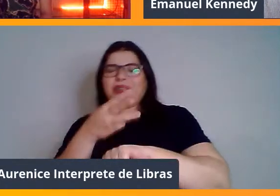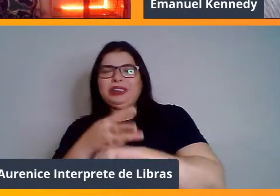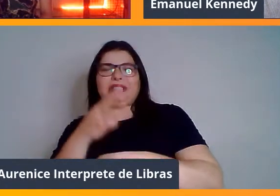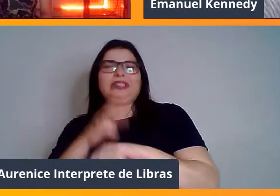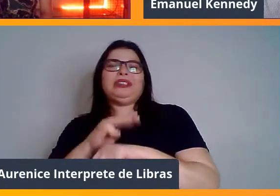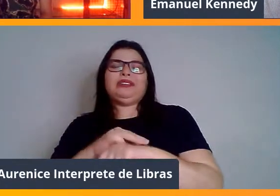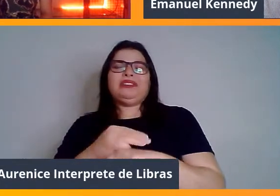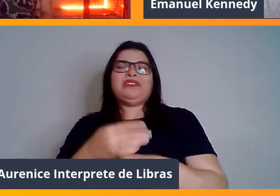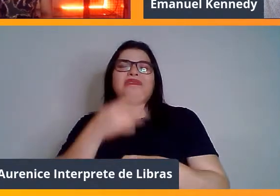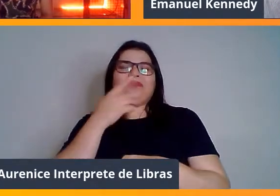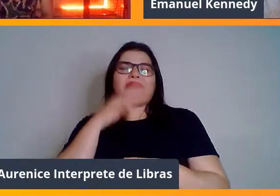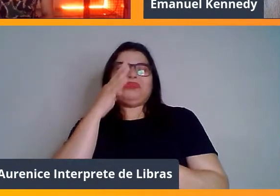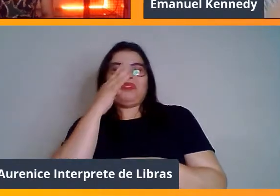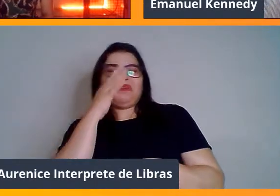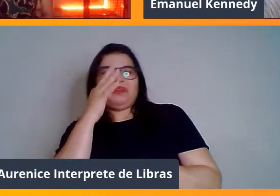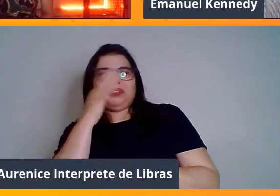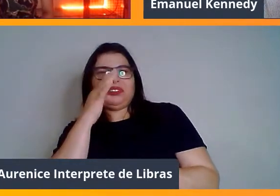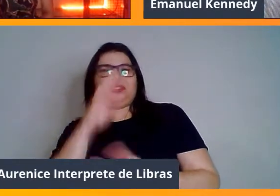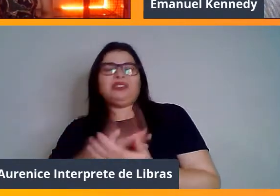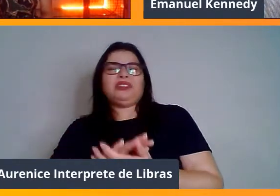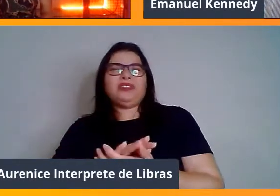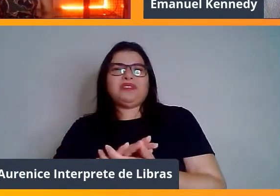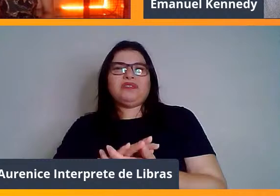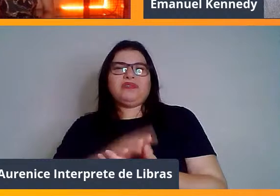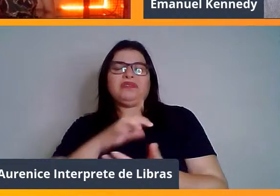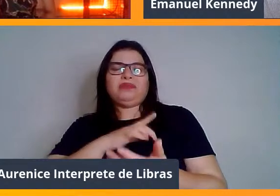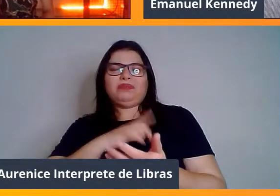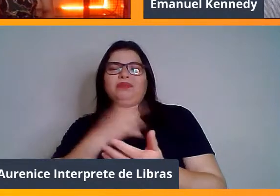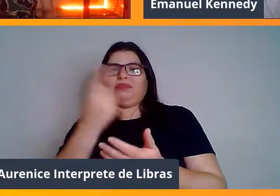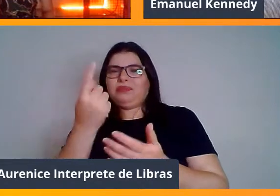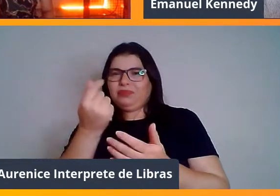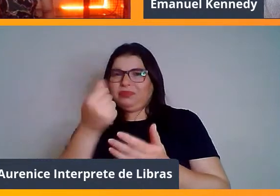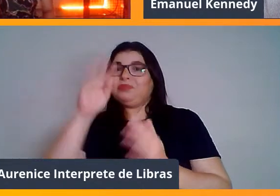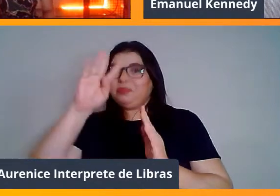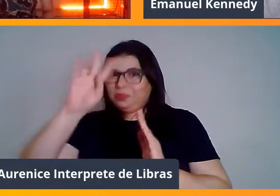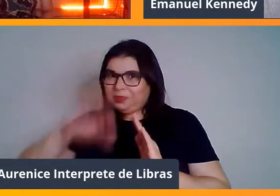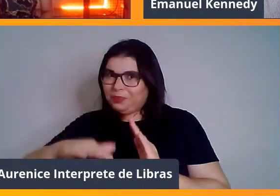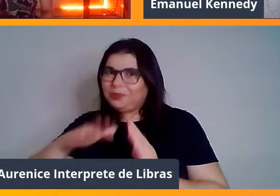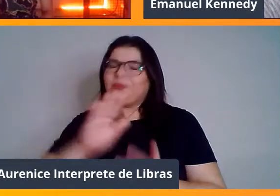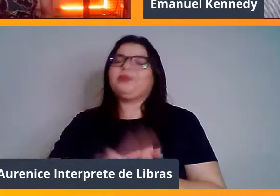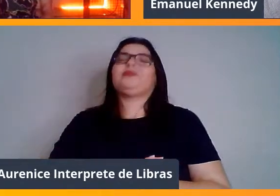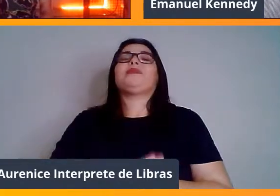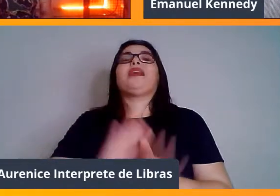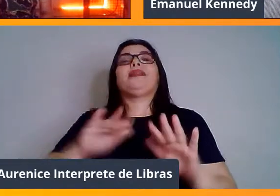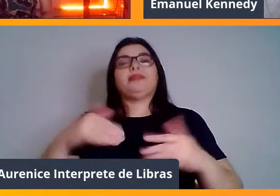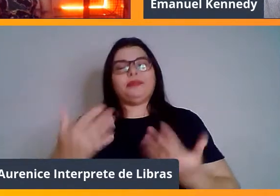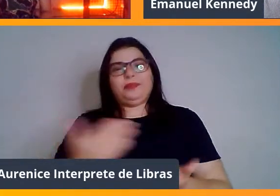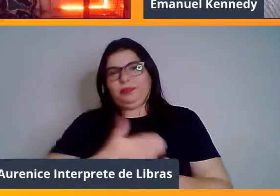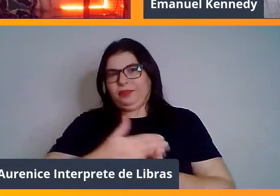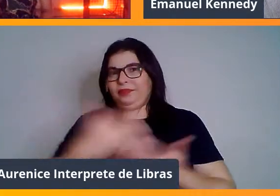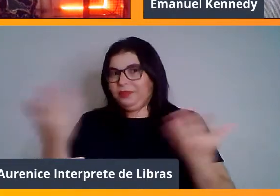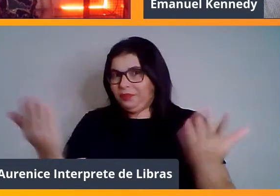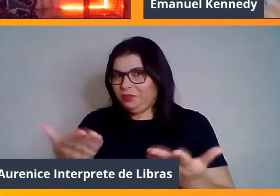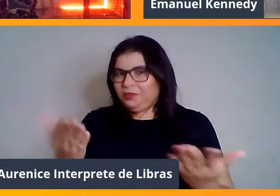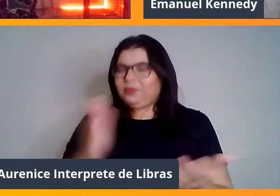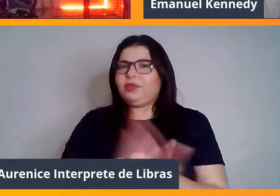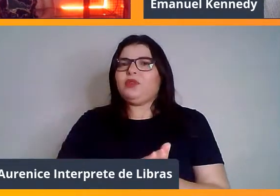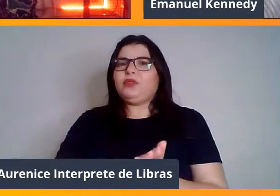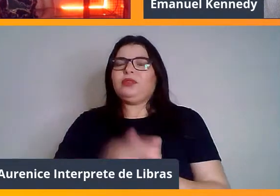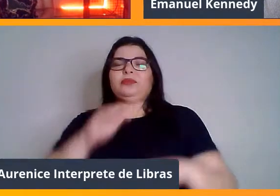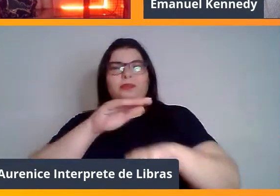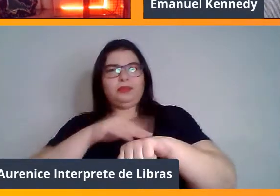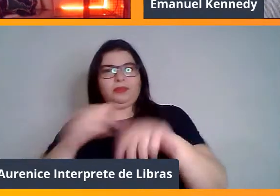que vocês vão receber esse desconto. Então, pra começar a noite de hoje, né, a gente vai convidar o nosso primeiro